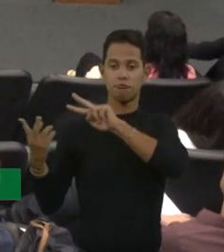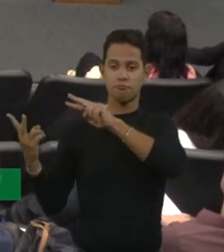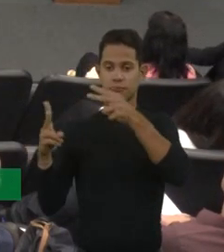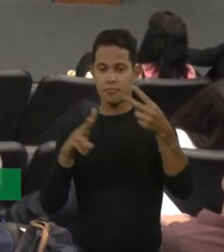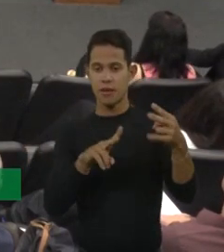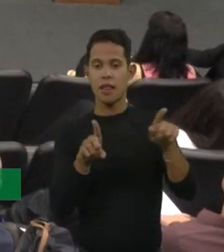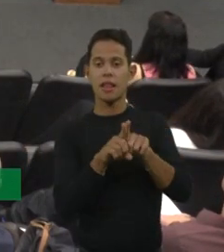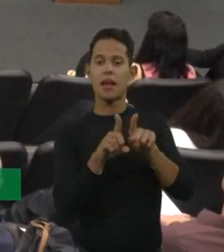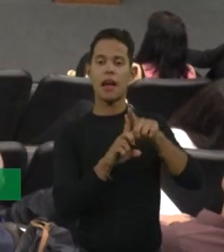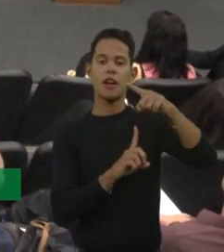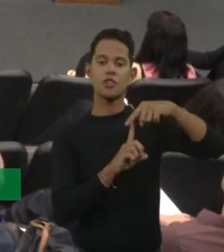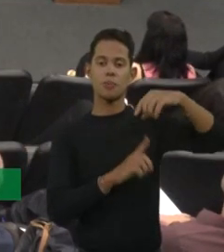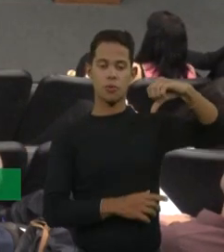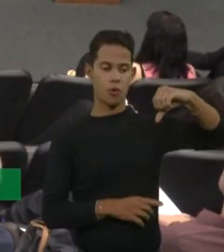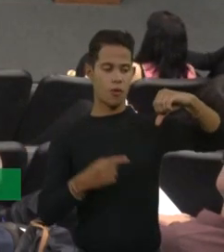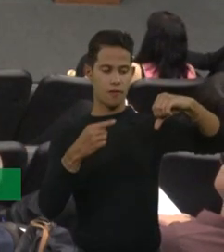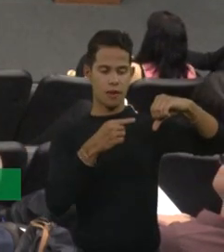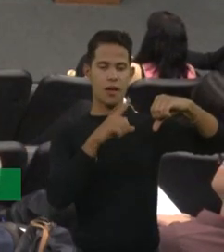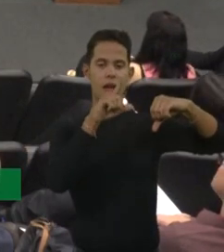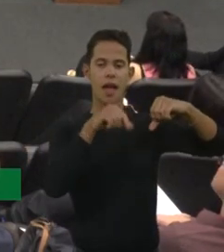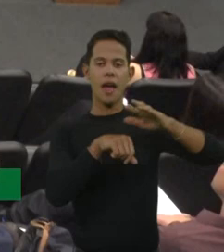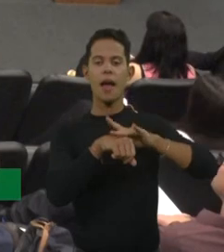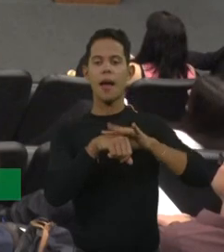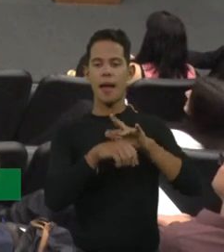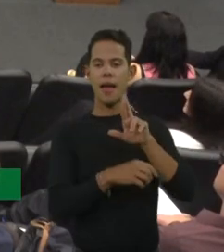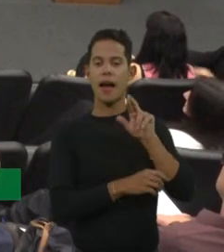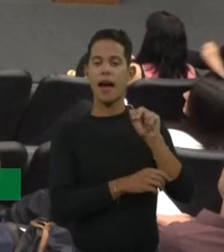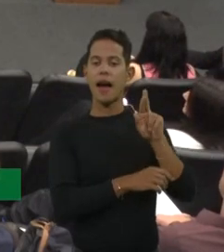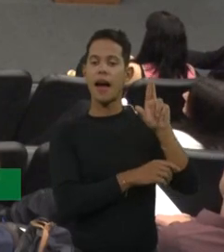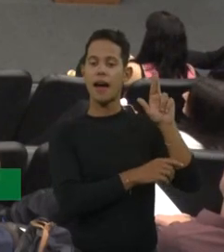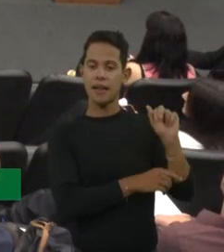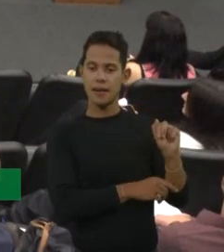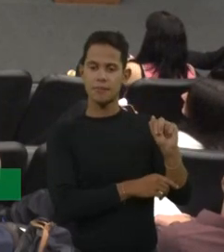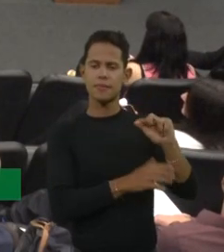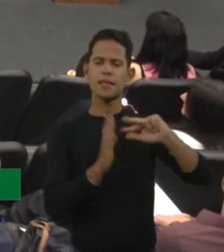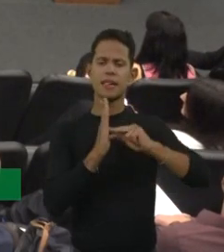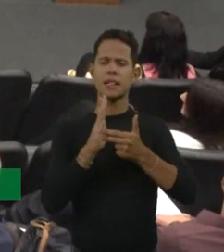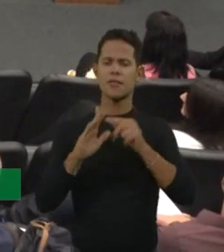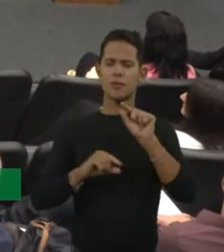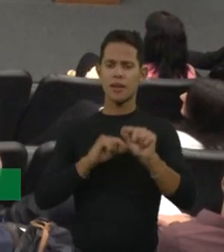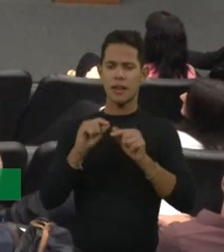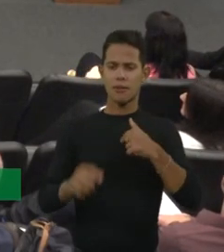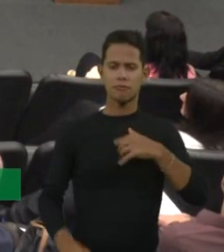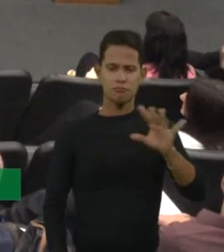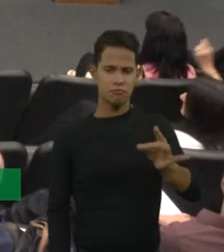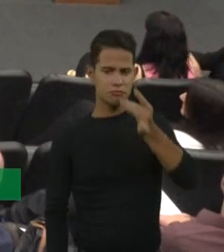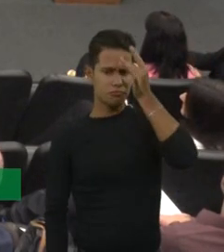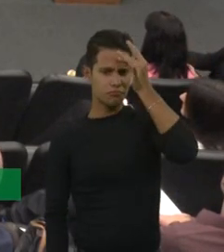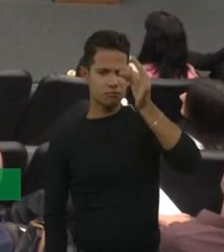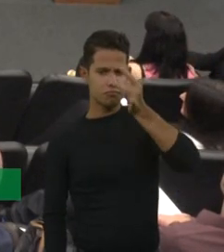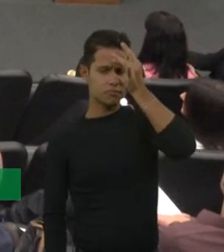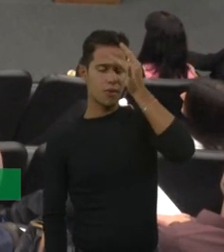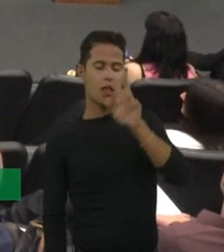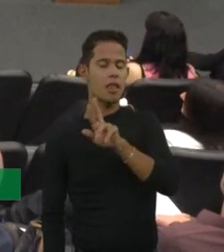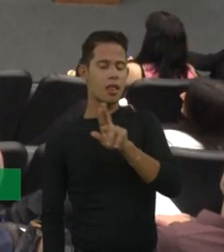é bem rara. O que isso aqui significa, tá? Não é, vou ter que decorar? Ah, vou... Não. Significa que, pra vocês entenderem que, pra gente fazer o